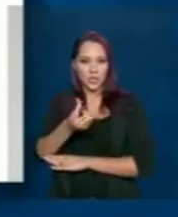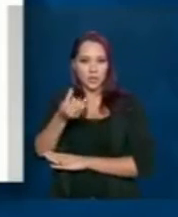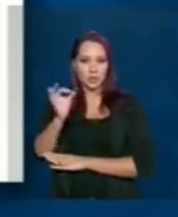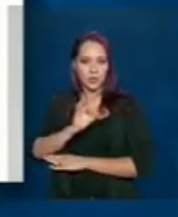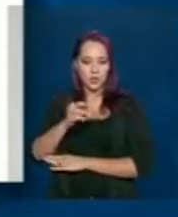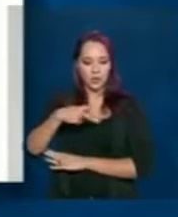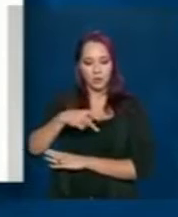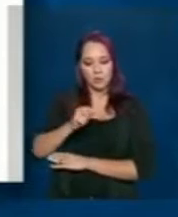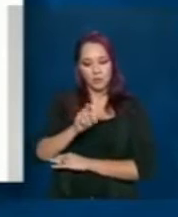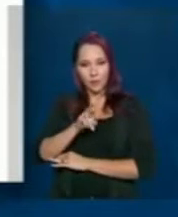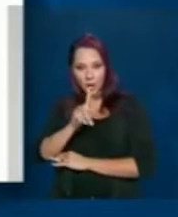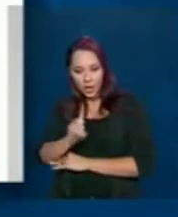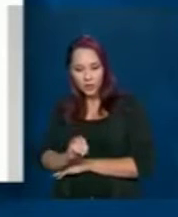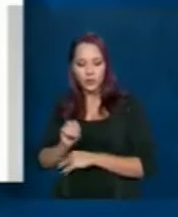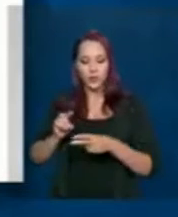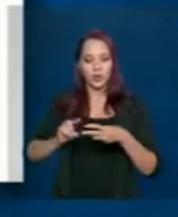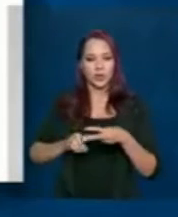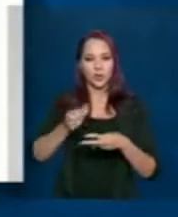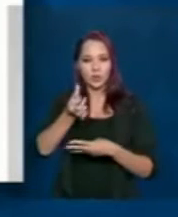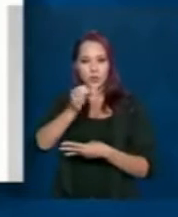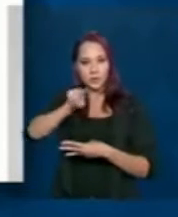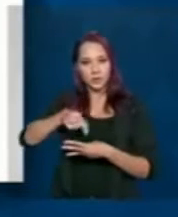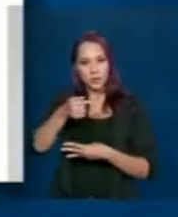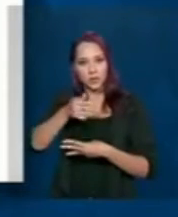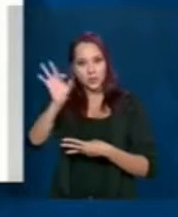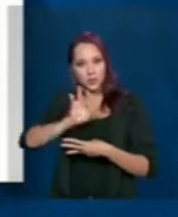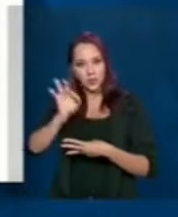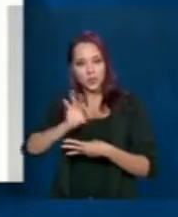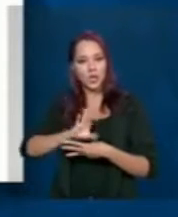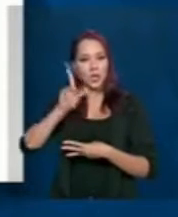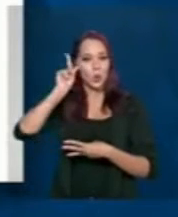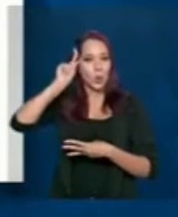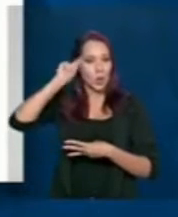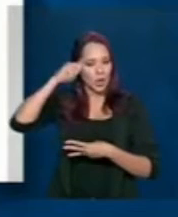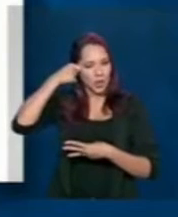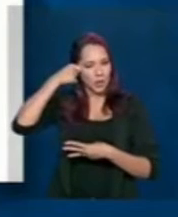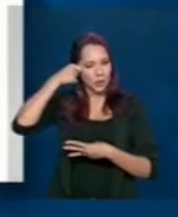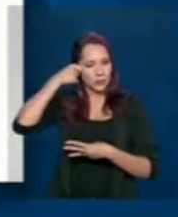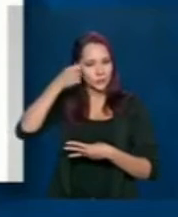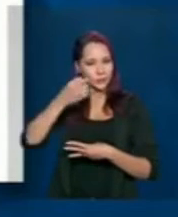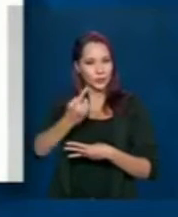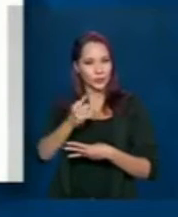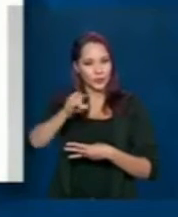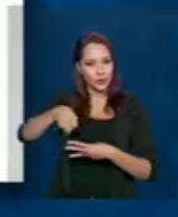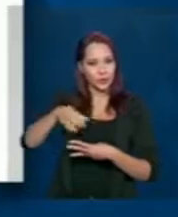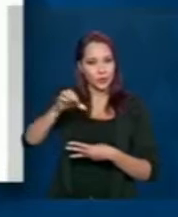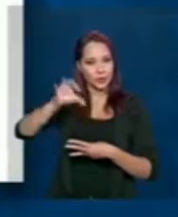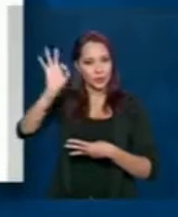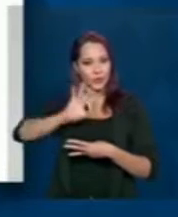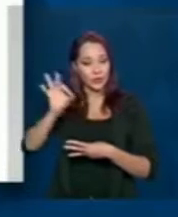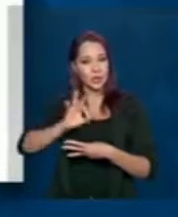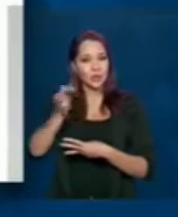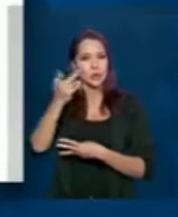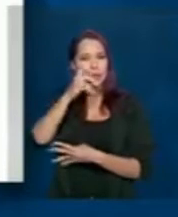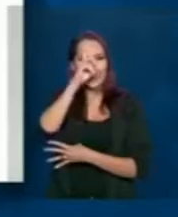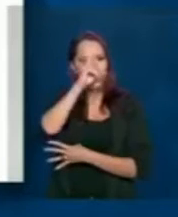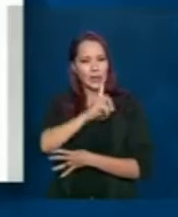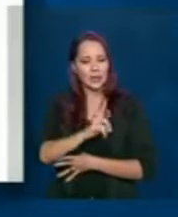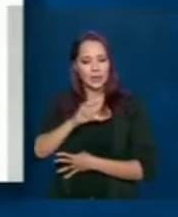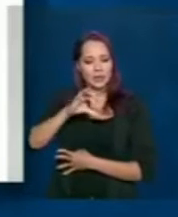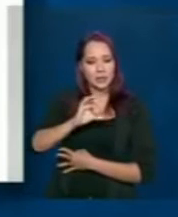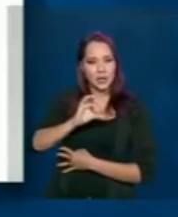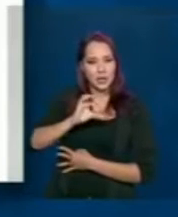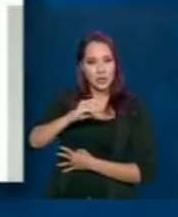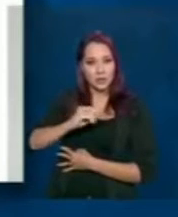pardos e 6,7% da cor preta, 1,9% amarelos e 0